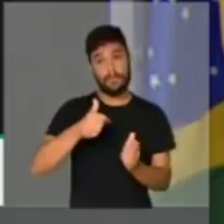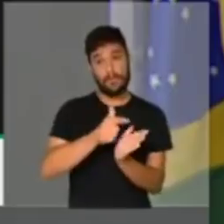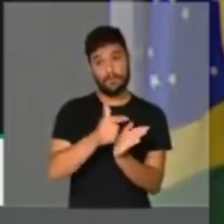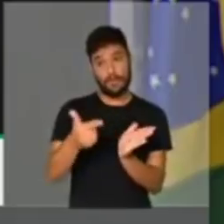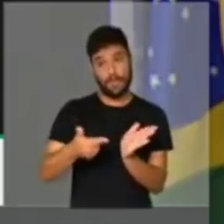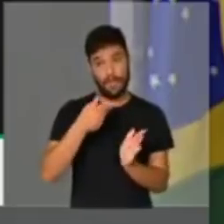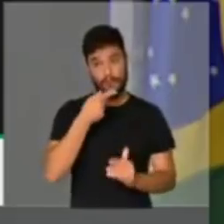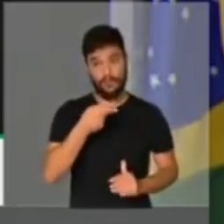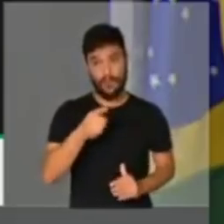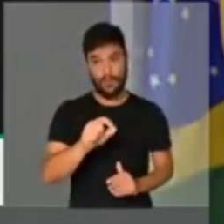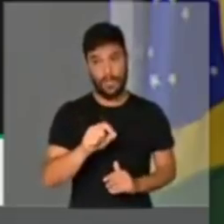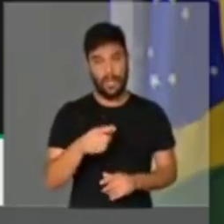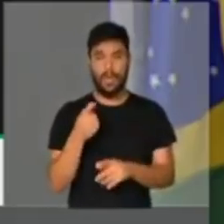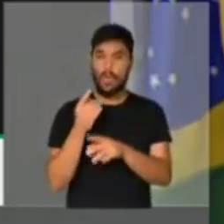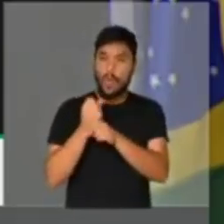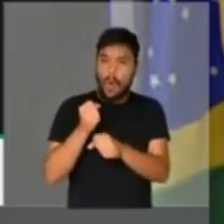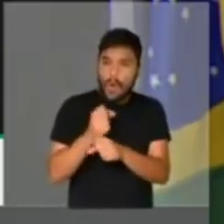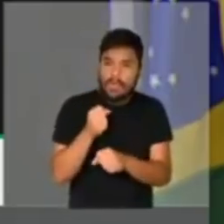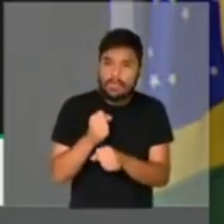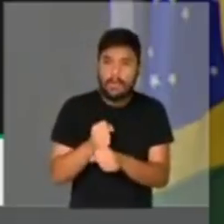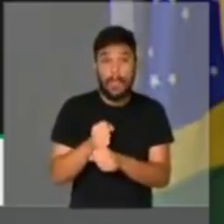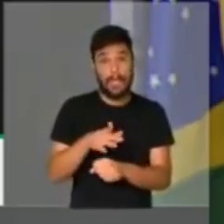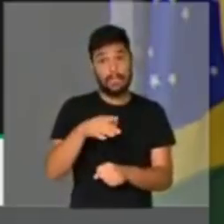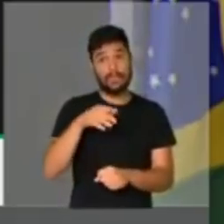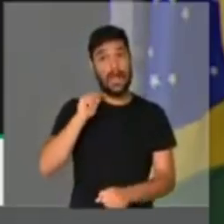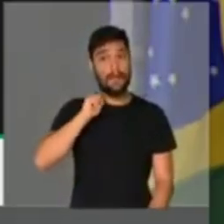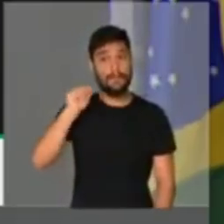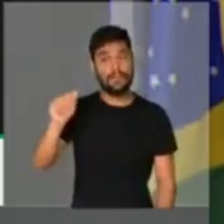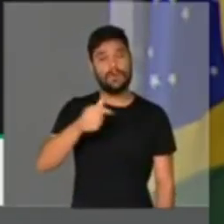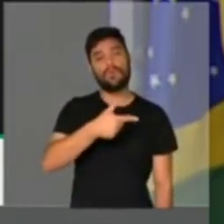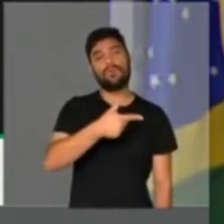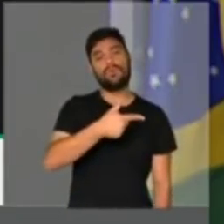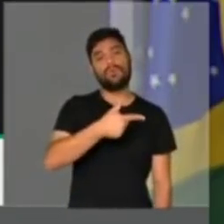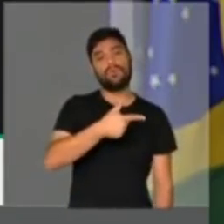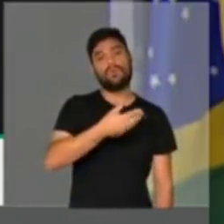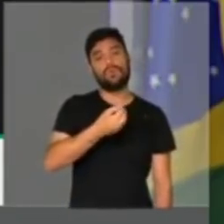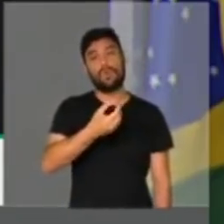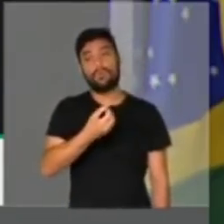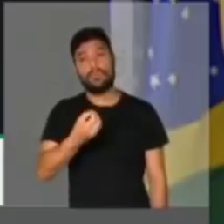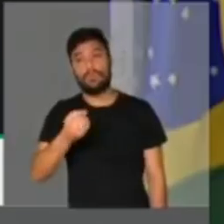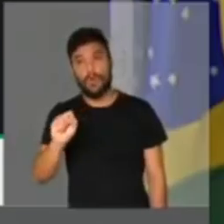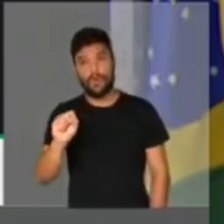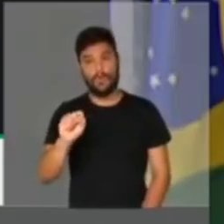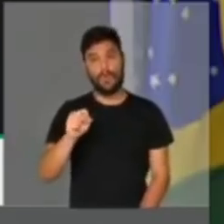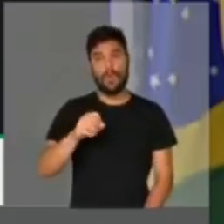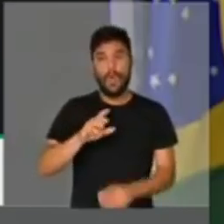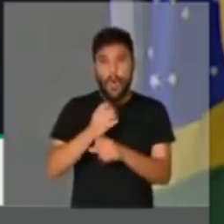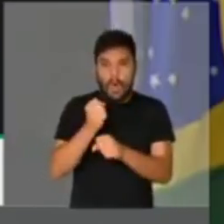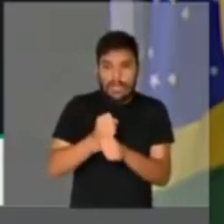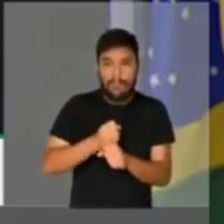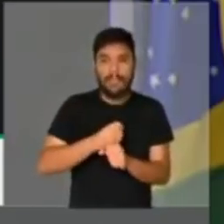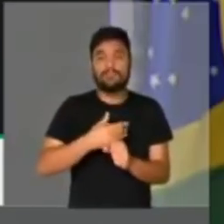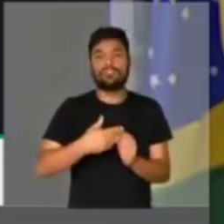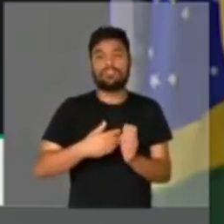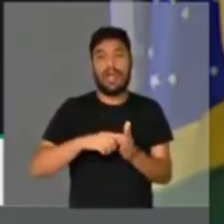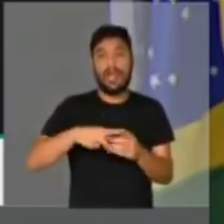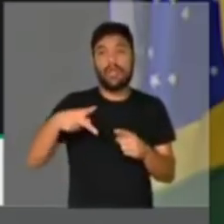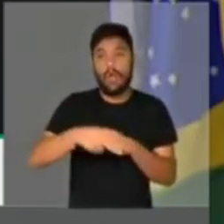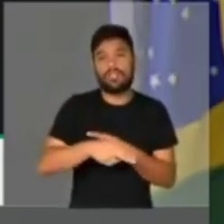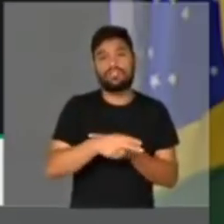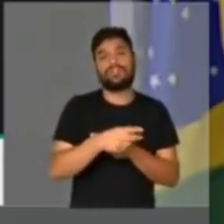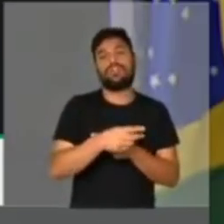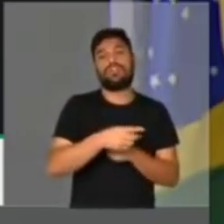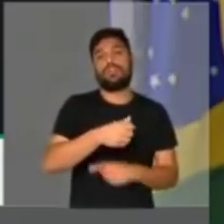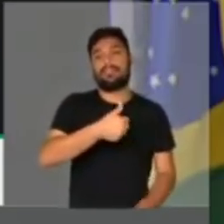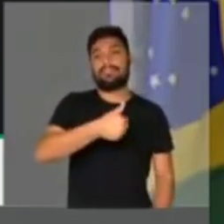é de que orçamento, isso é notícia de abril de 2008, orçamento terá corte de 19,4 bi, o